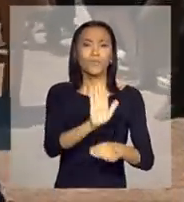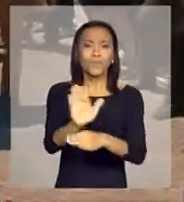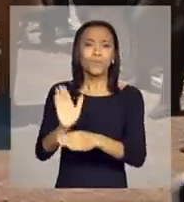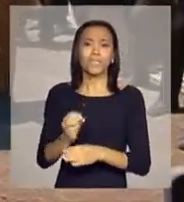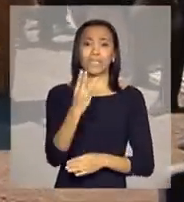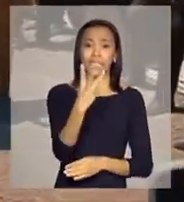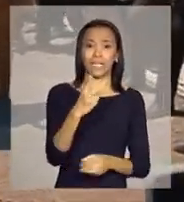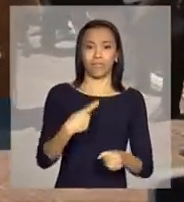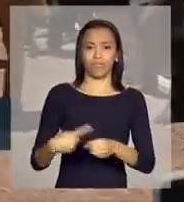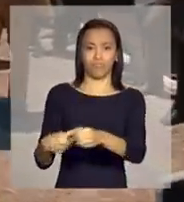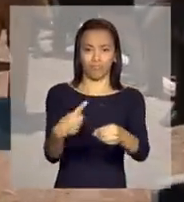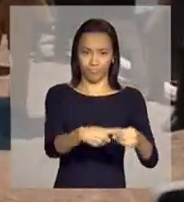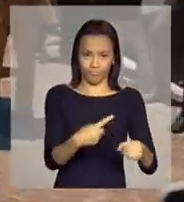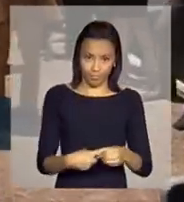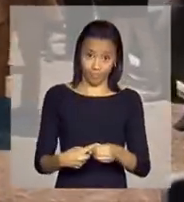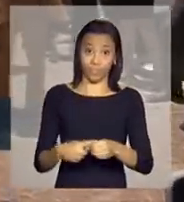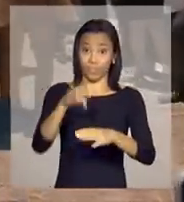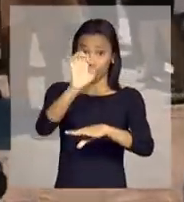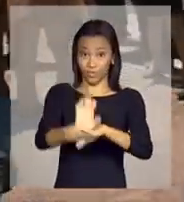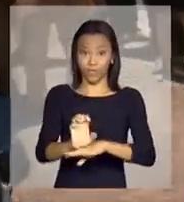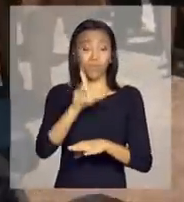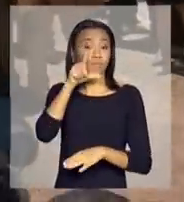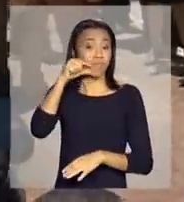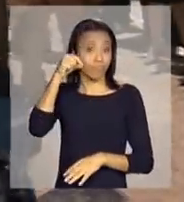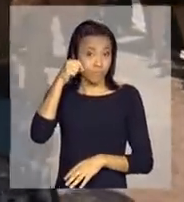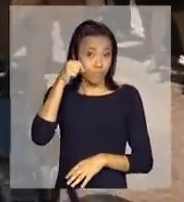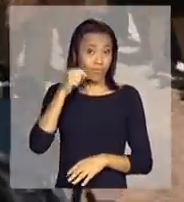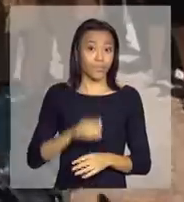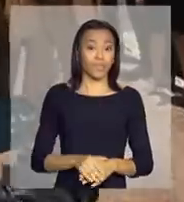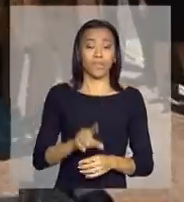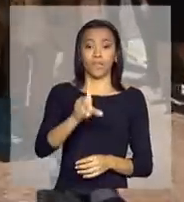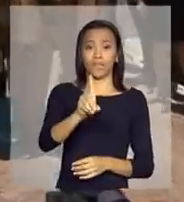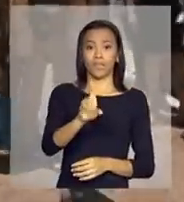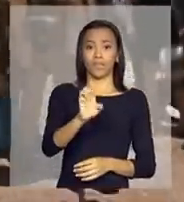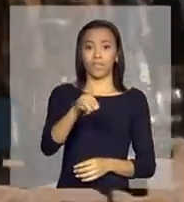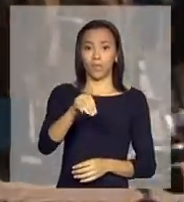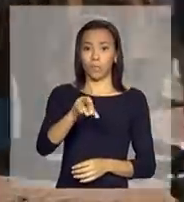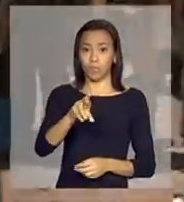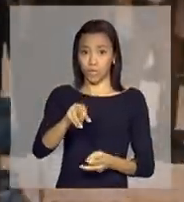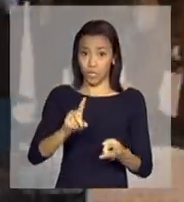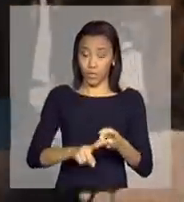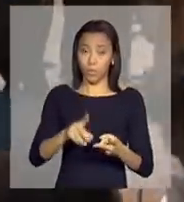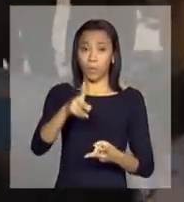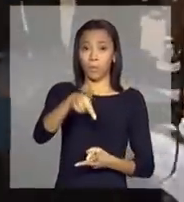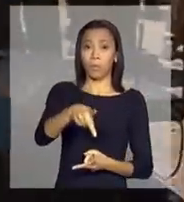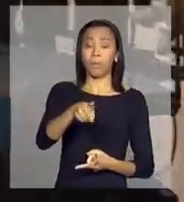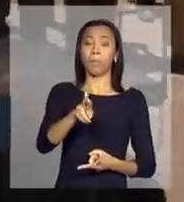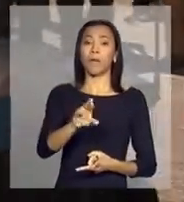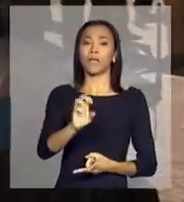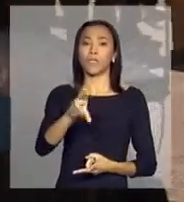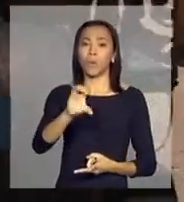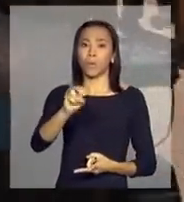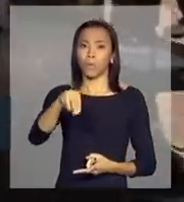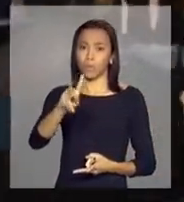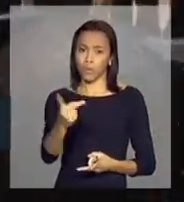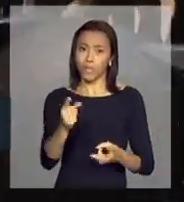municípios do sertão alagoano. Delmiro, Gouveia, Pariconha e Água Branca.